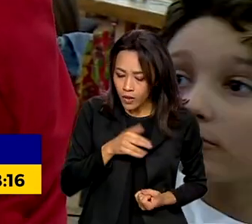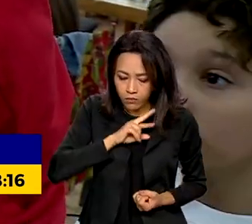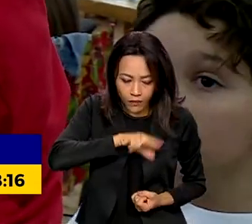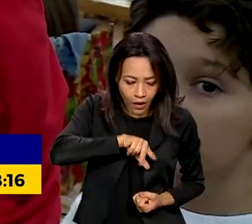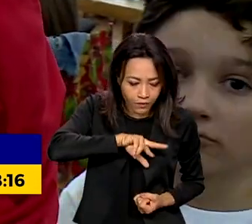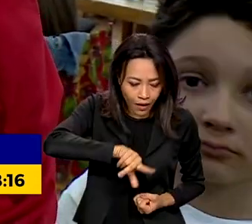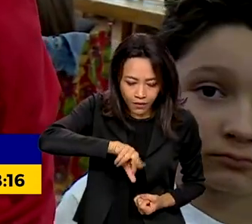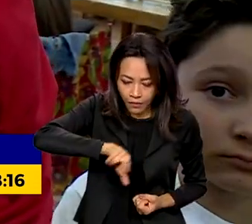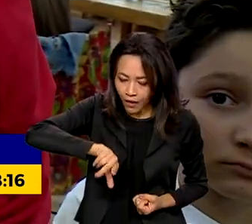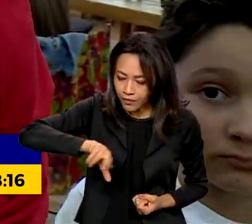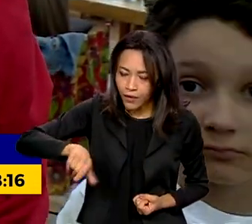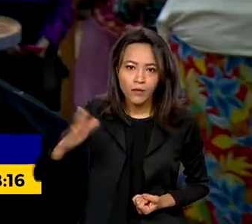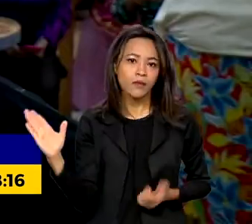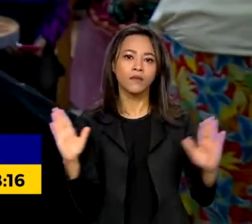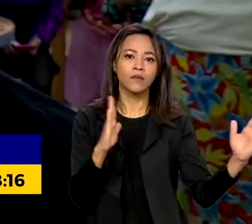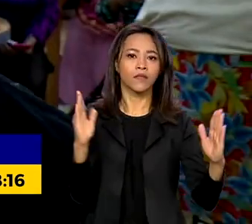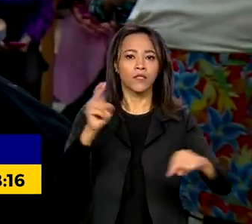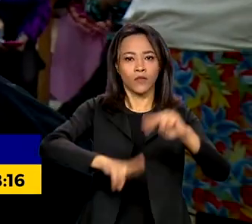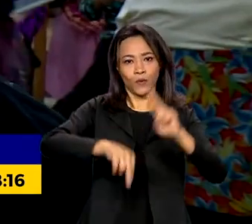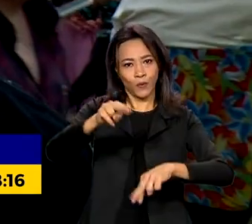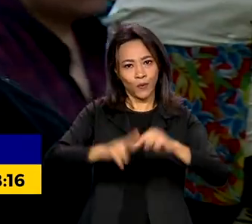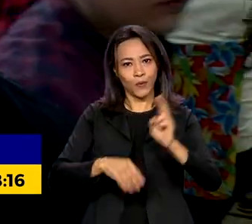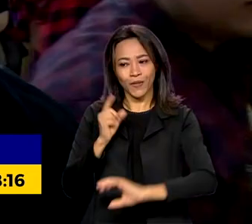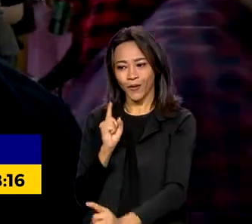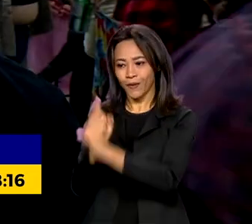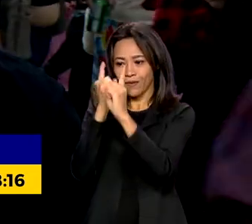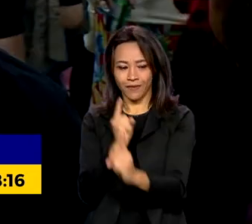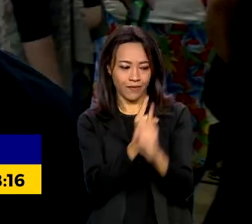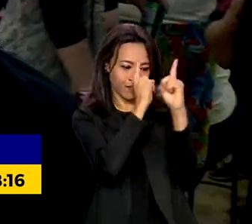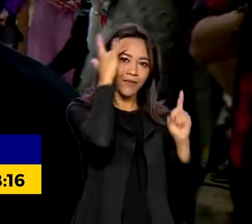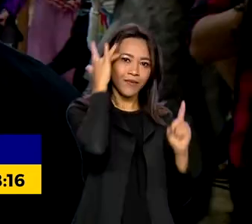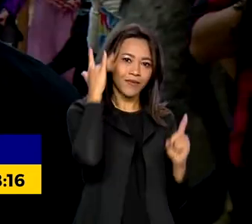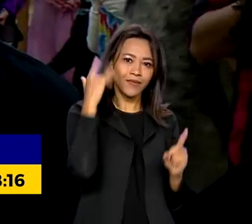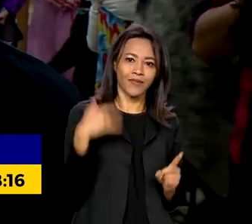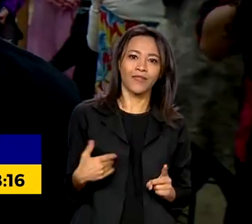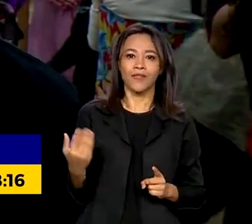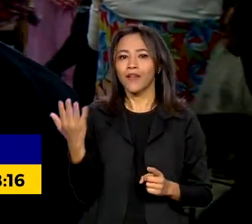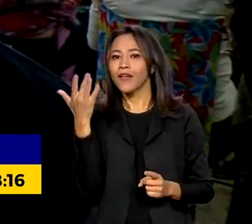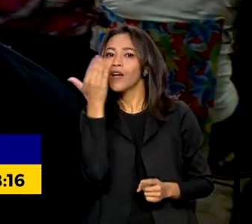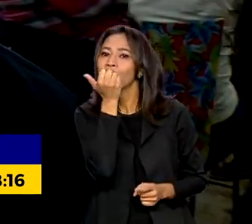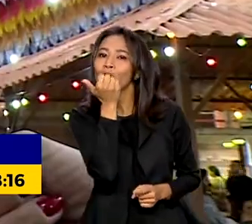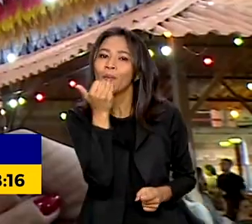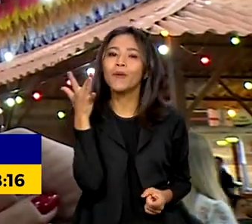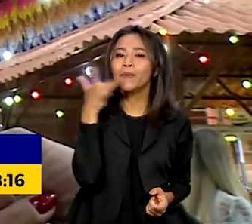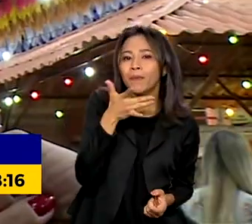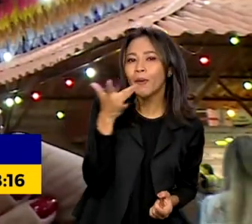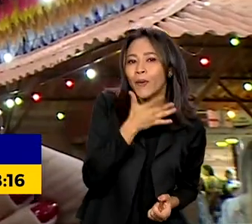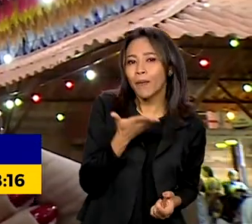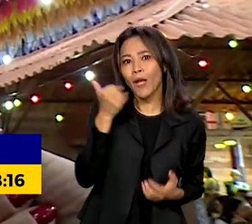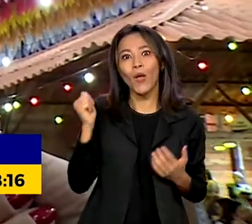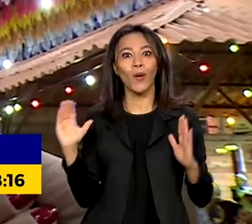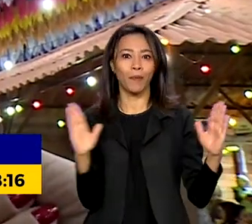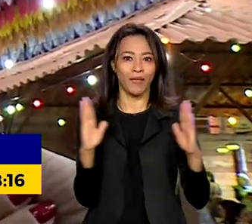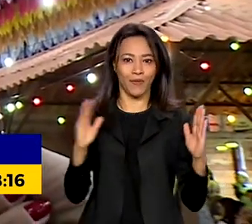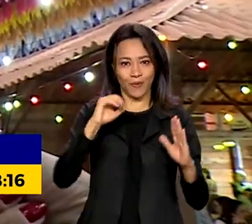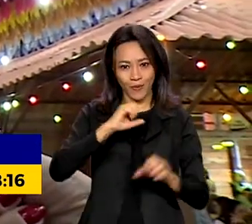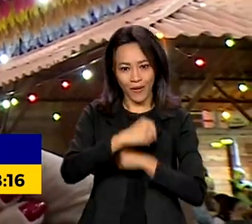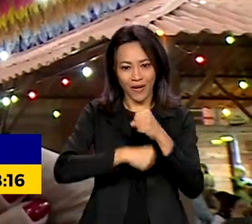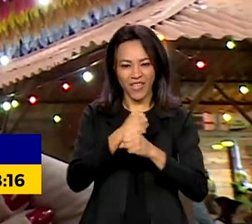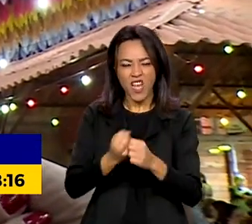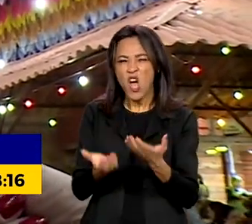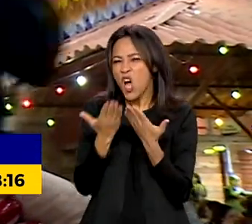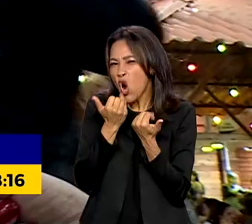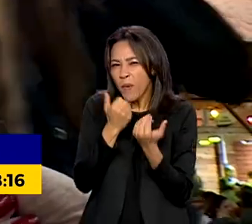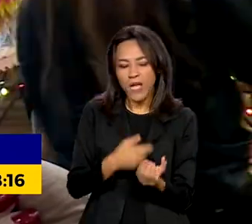do mês de junho, né? Encontrar as pessoas, comer comida boa é melhor na época do ano, né? Muita comida, muito cachorro